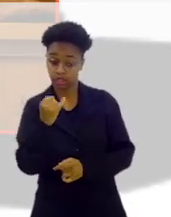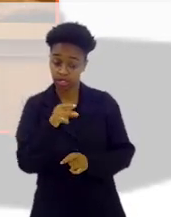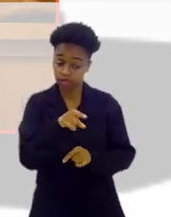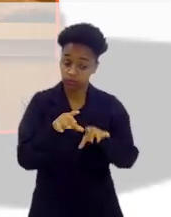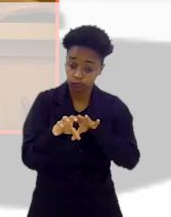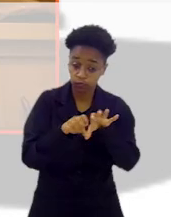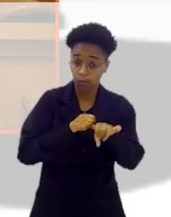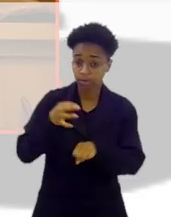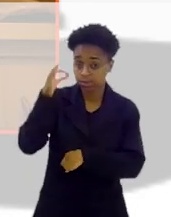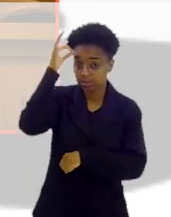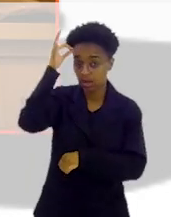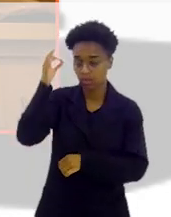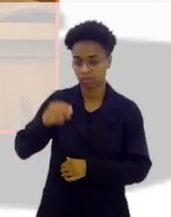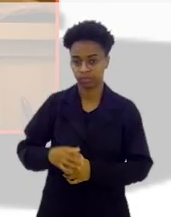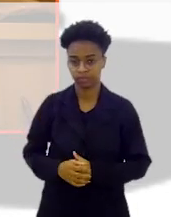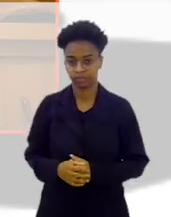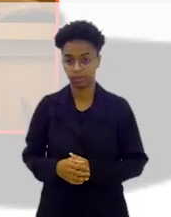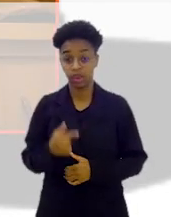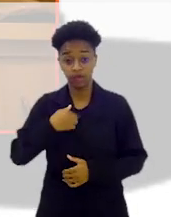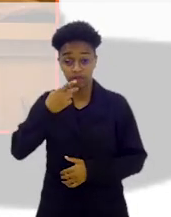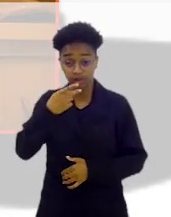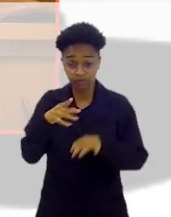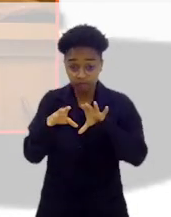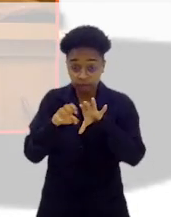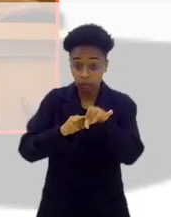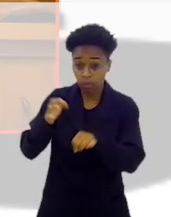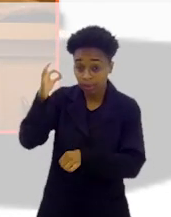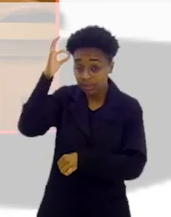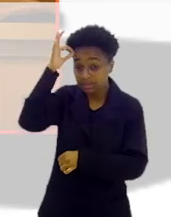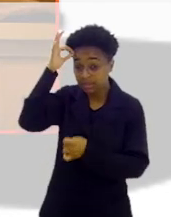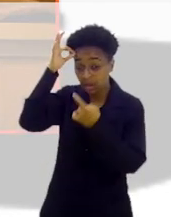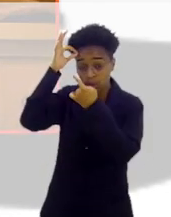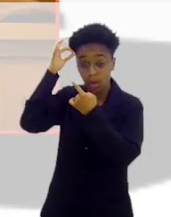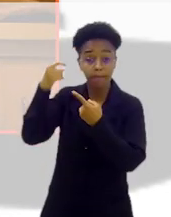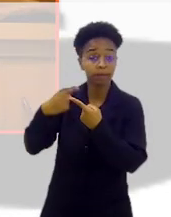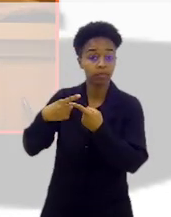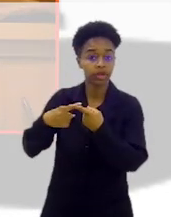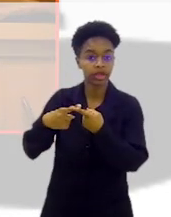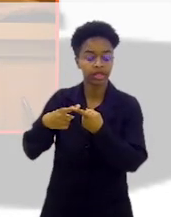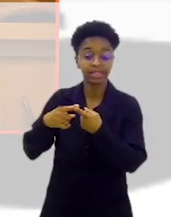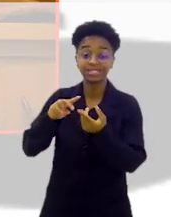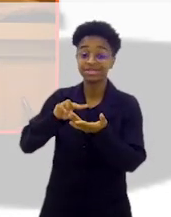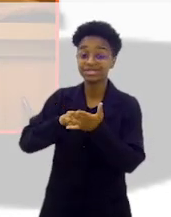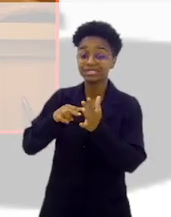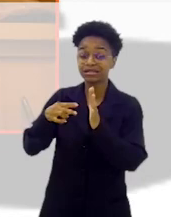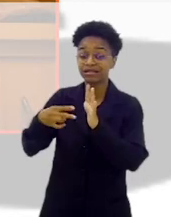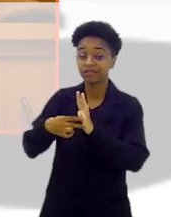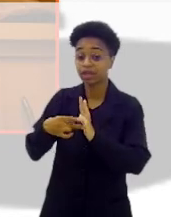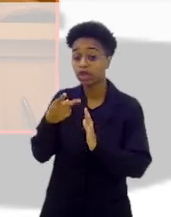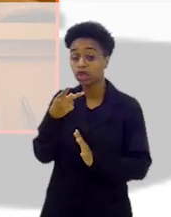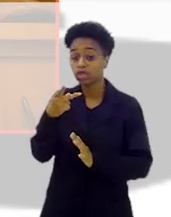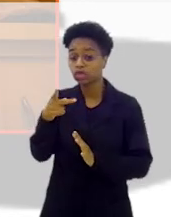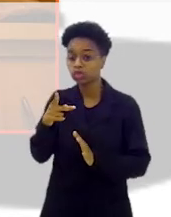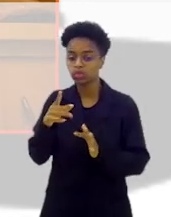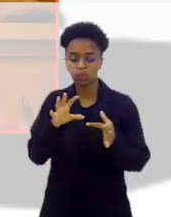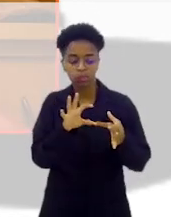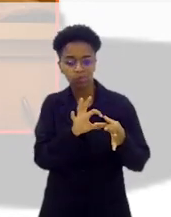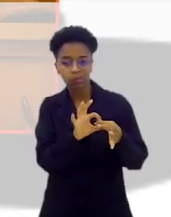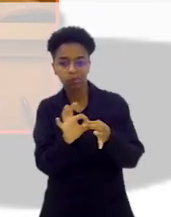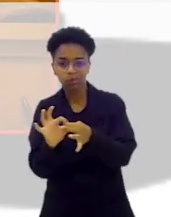sua formação espiritual. Quando eu digo formação espiritual, eu estou dizendo da sua